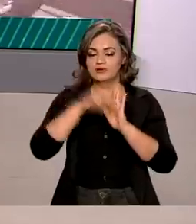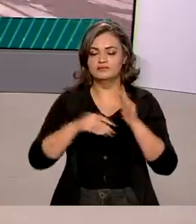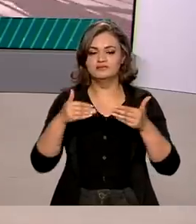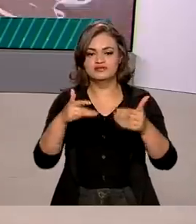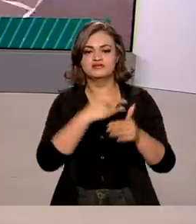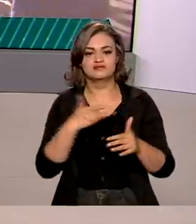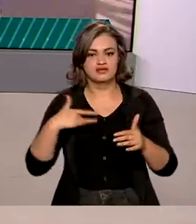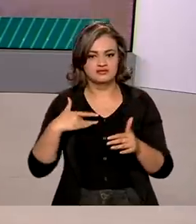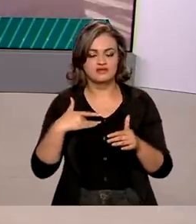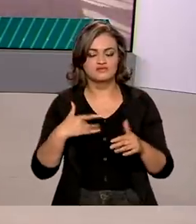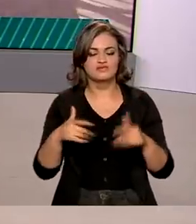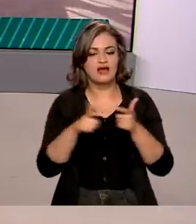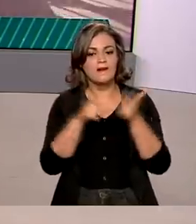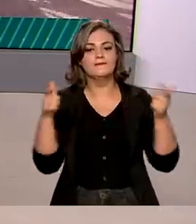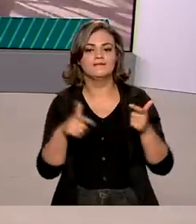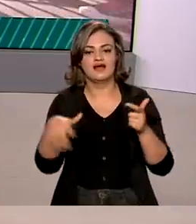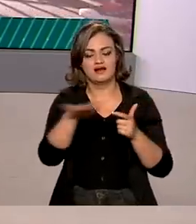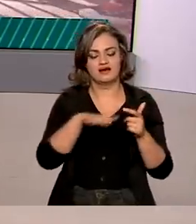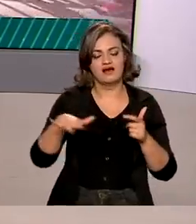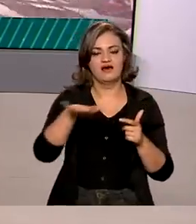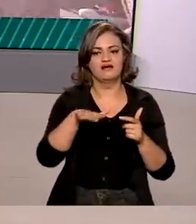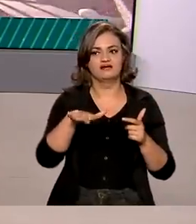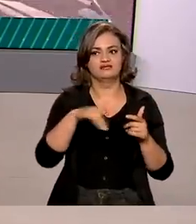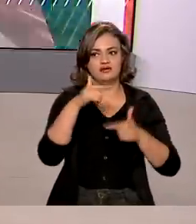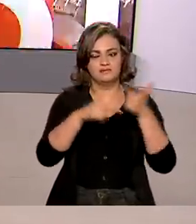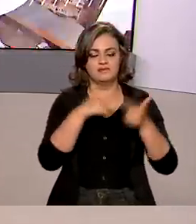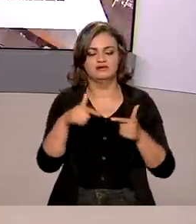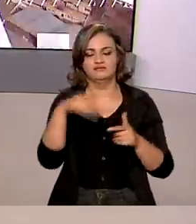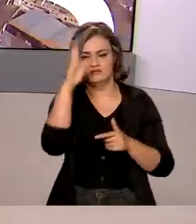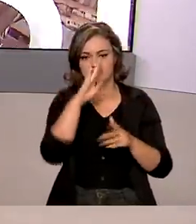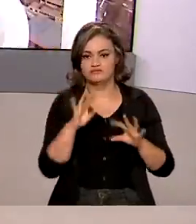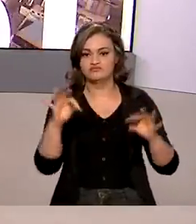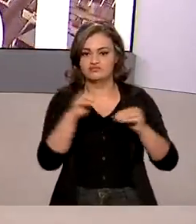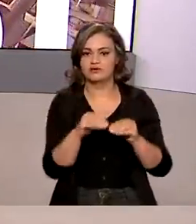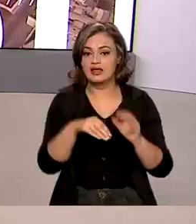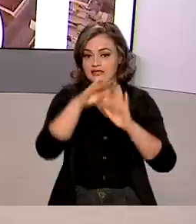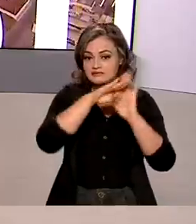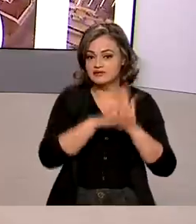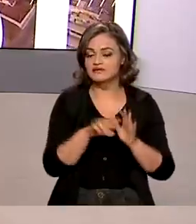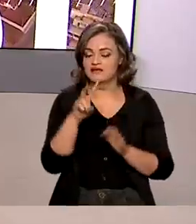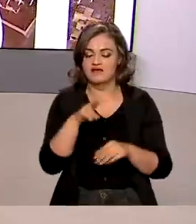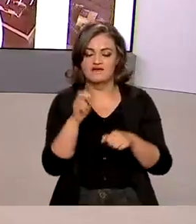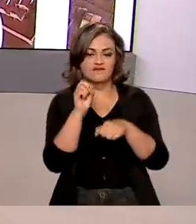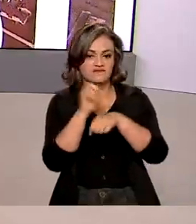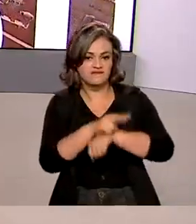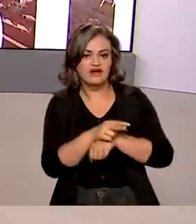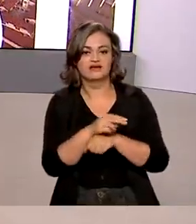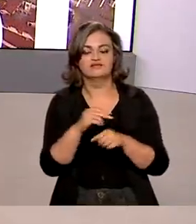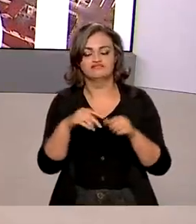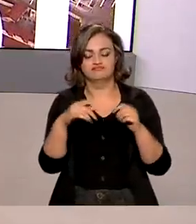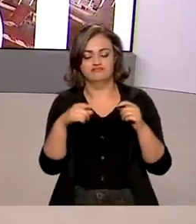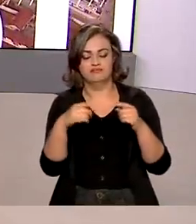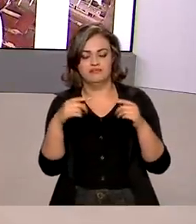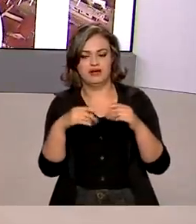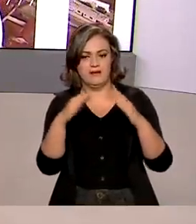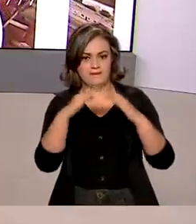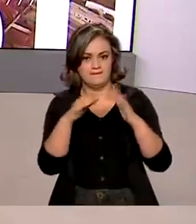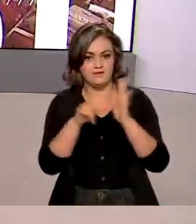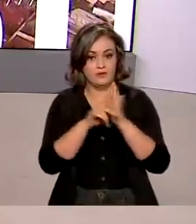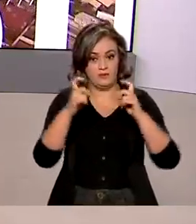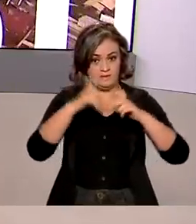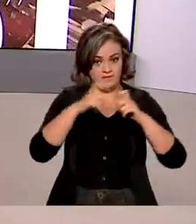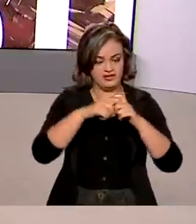a capacidade de profissionais do setor em todo o país. O plano aumenta a oferta de vagas de residência para médicos e